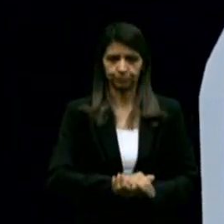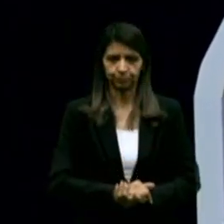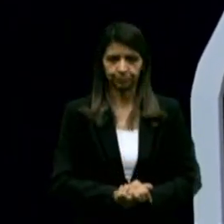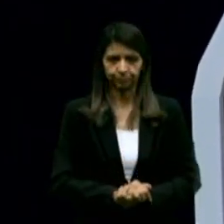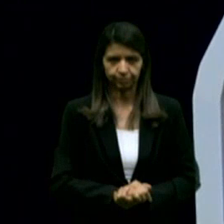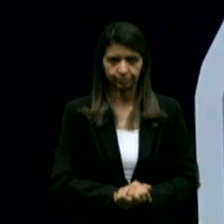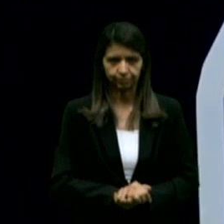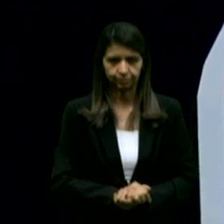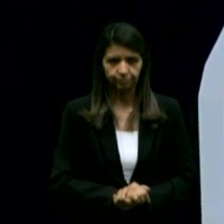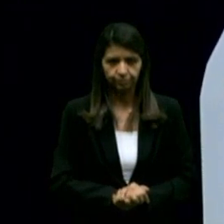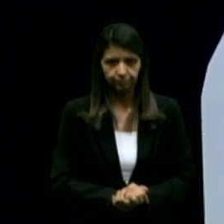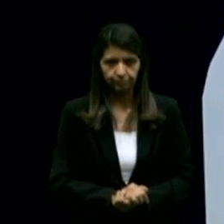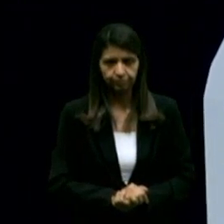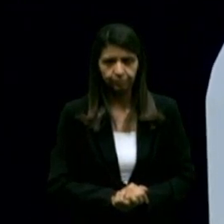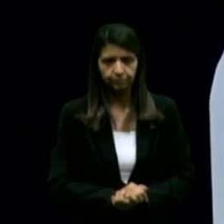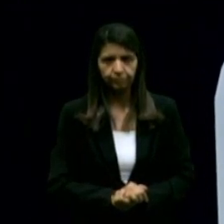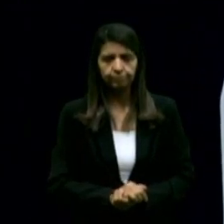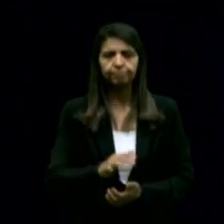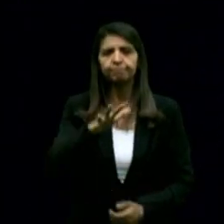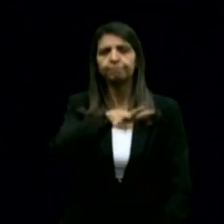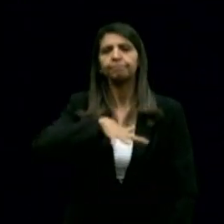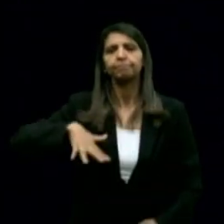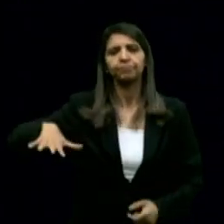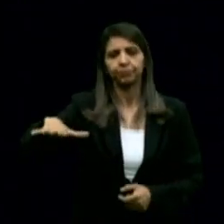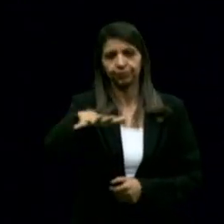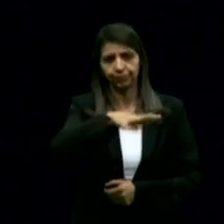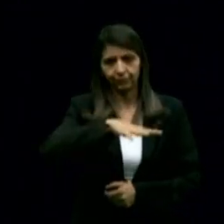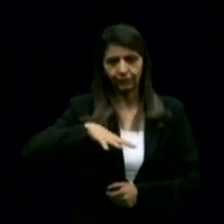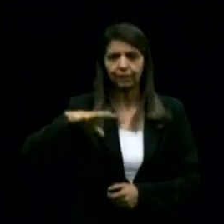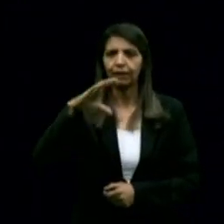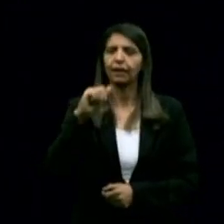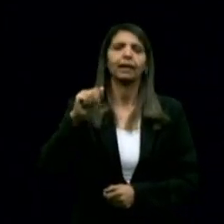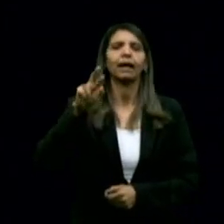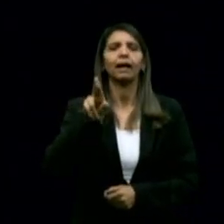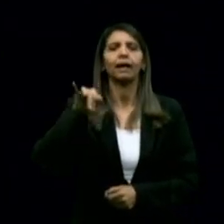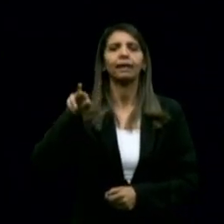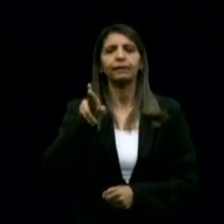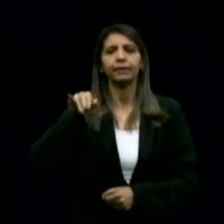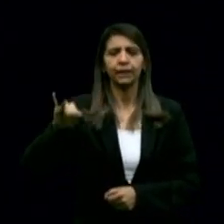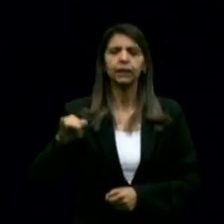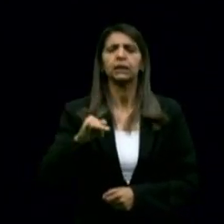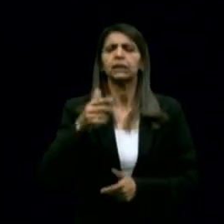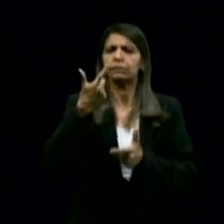Nilvan, a região do Cariri, ela sofre bastante na época da seca, né?